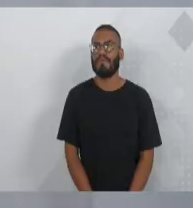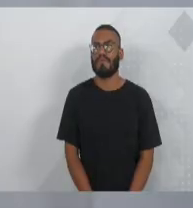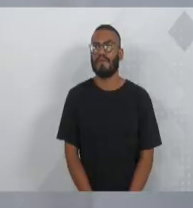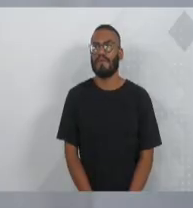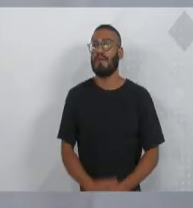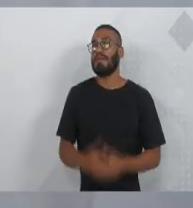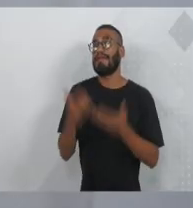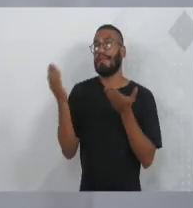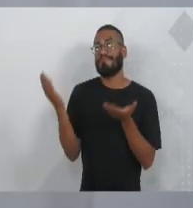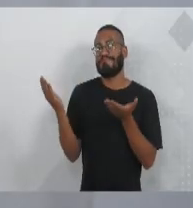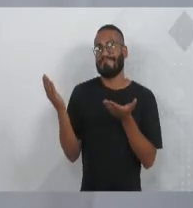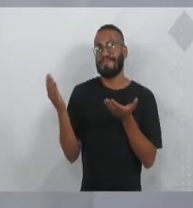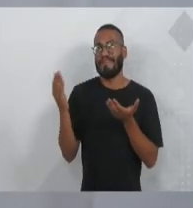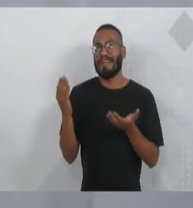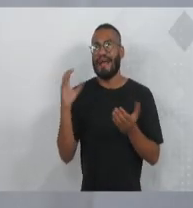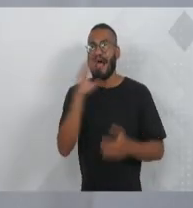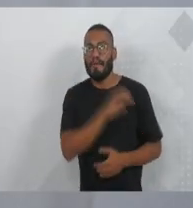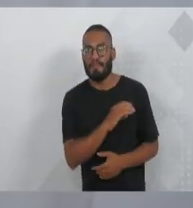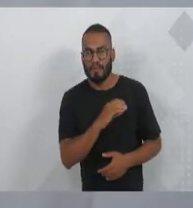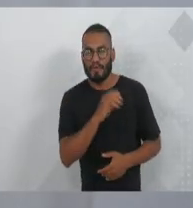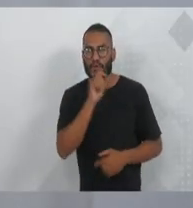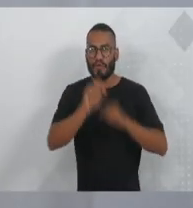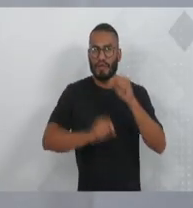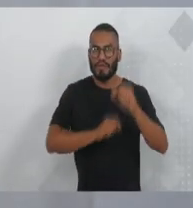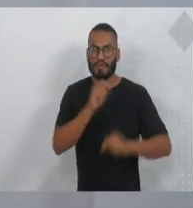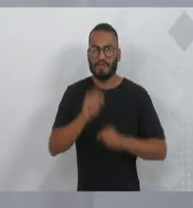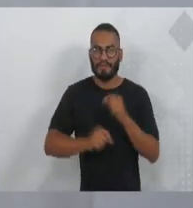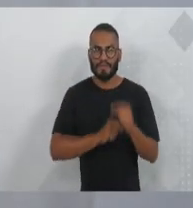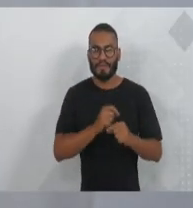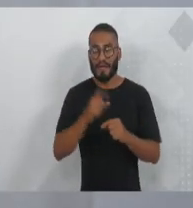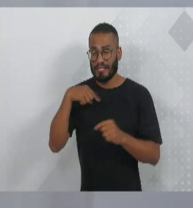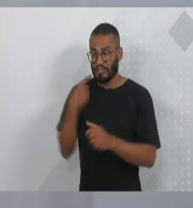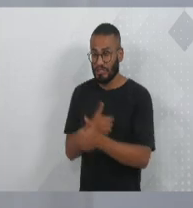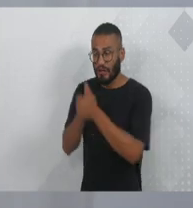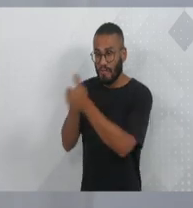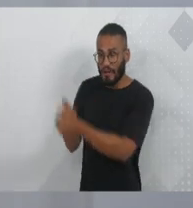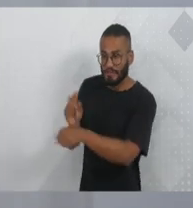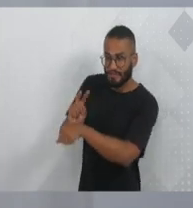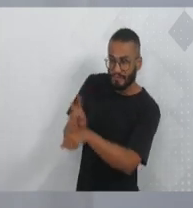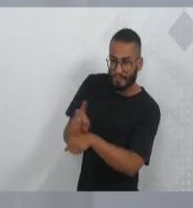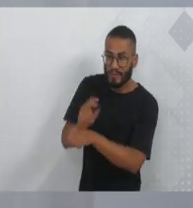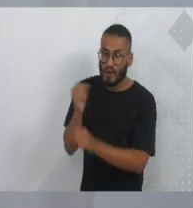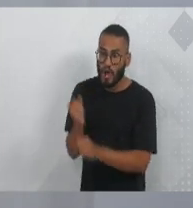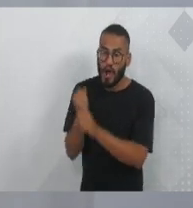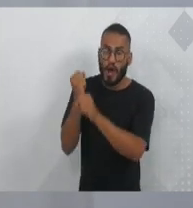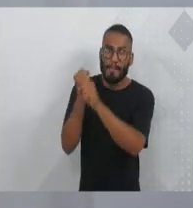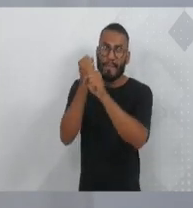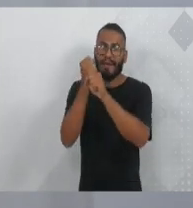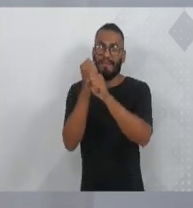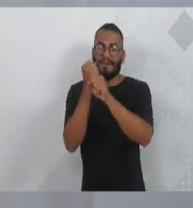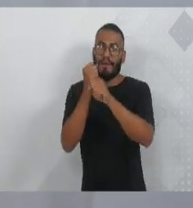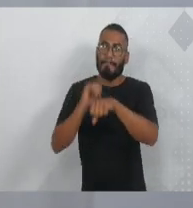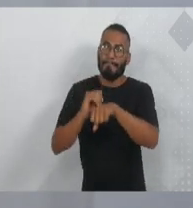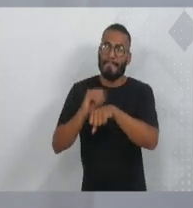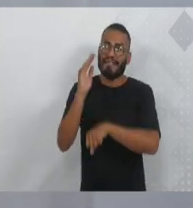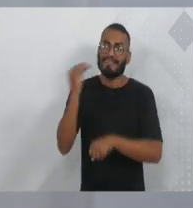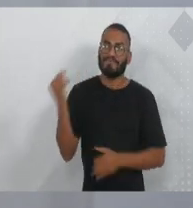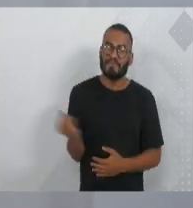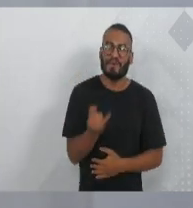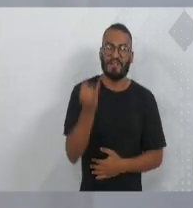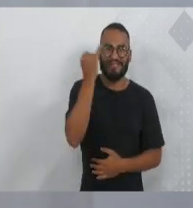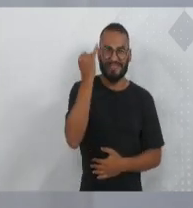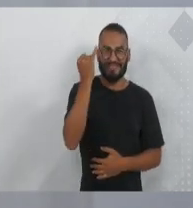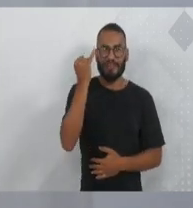Está aí, de forma bem breve, nós estamos acompanhando, fiscalizando o andamento desta, que é uma das obras mais importantes